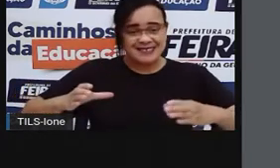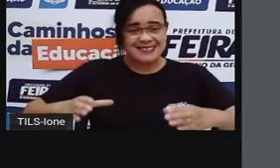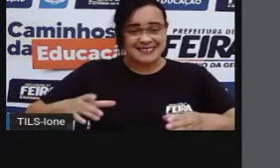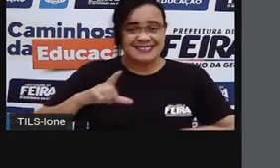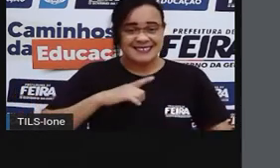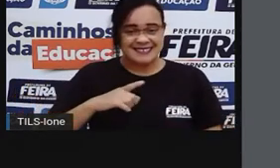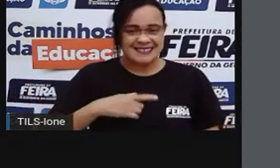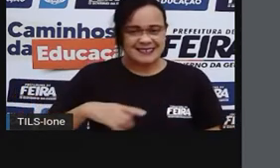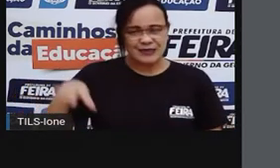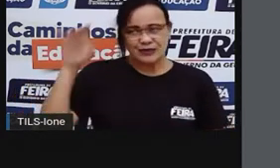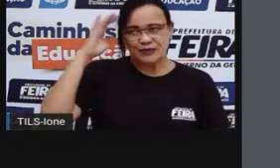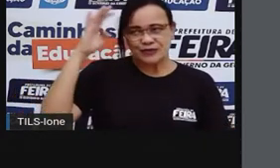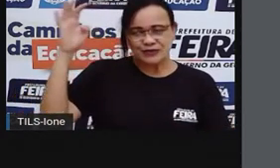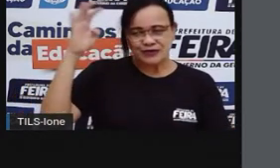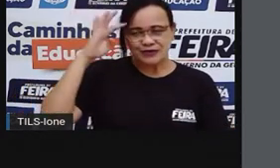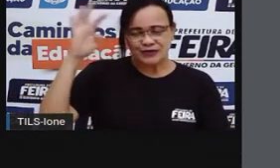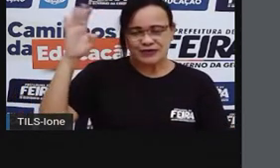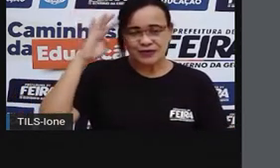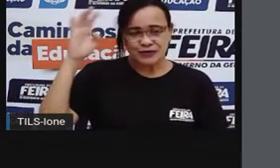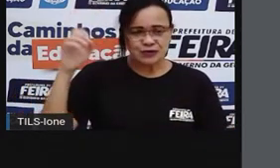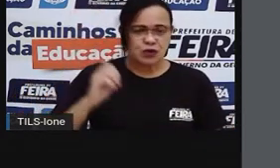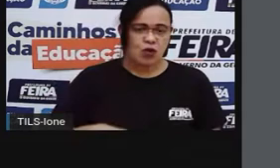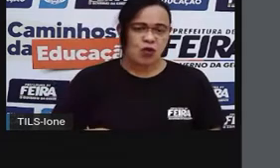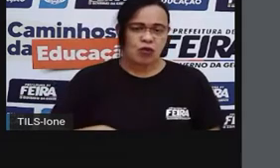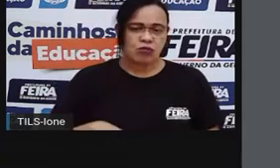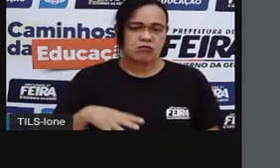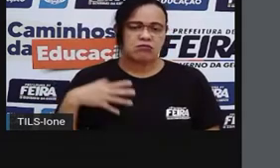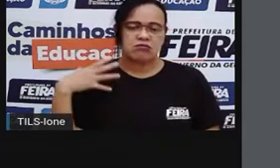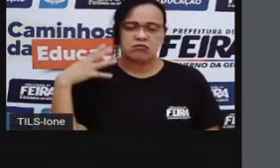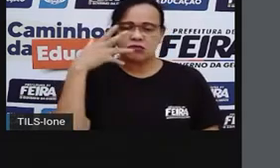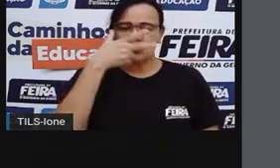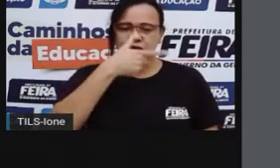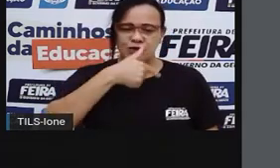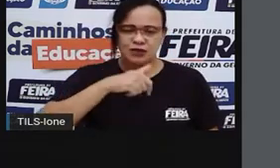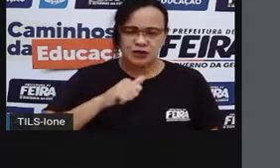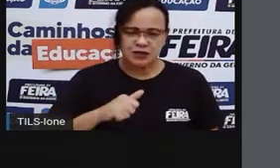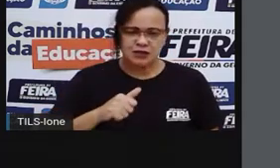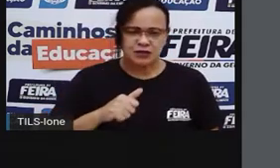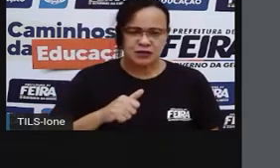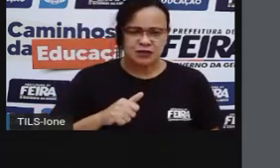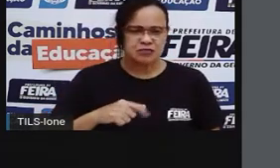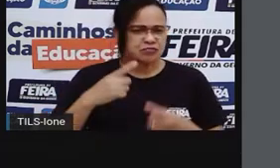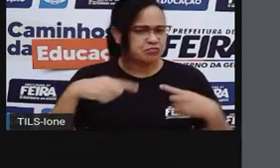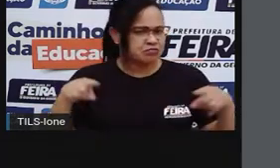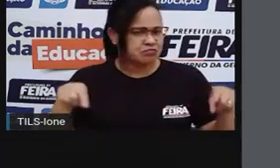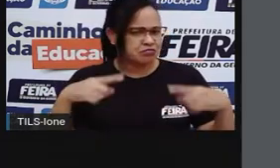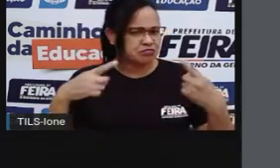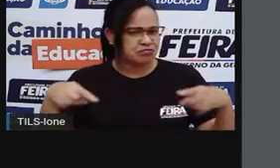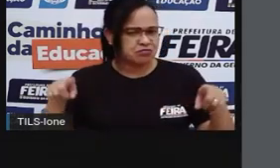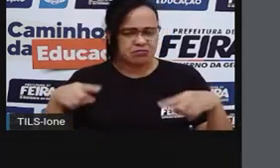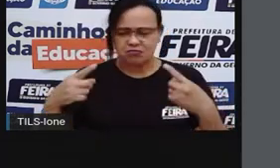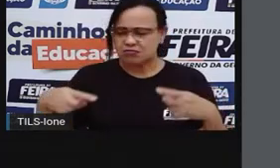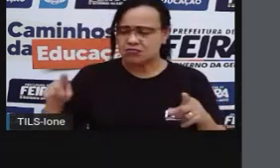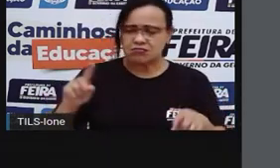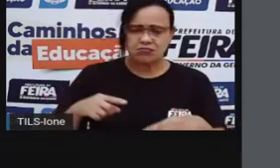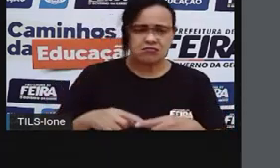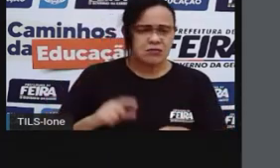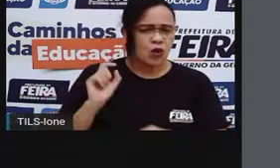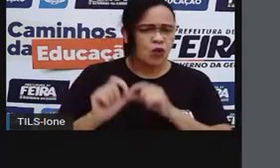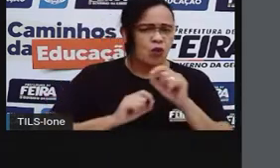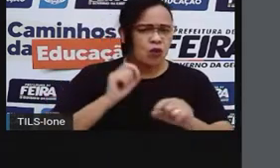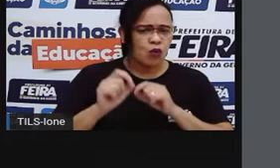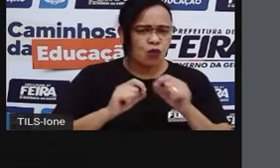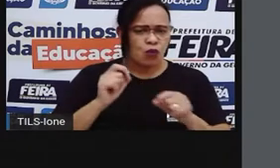Um sonho bonito, eu ouvi, dó, mi, ré, dó, sol, lá. Era uma banda